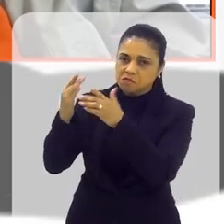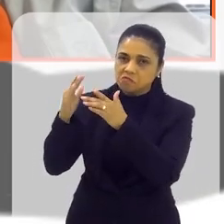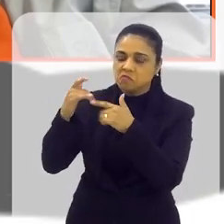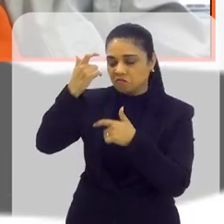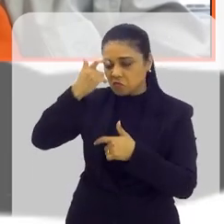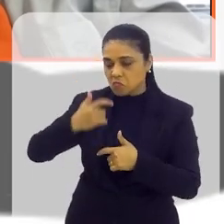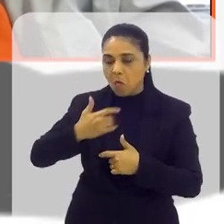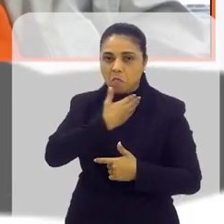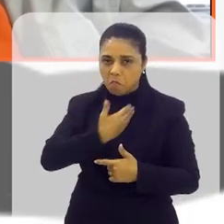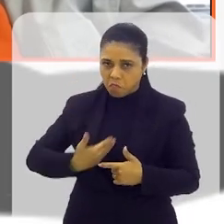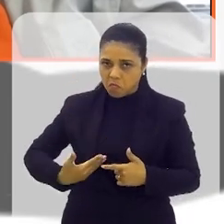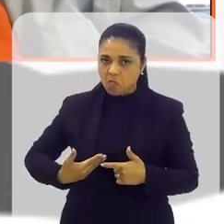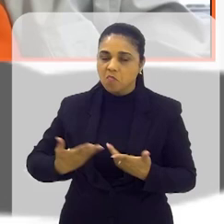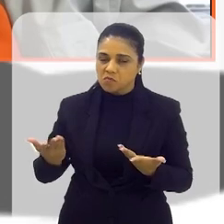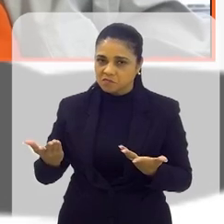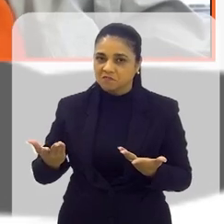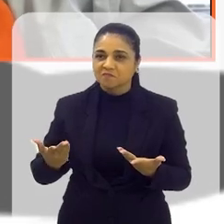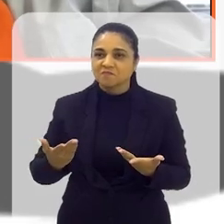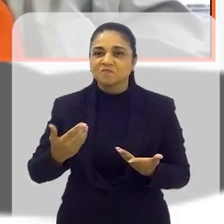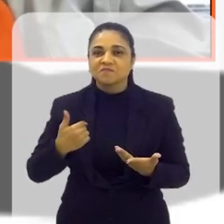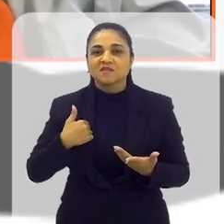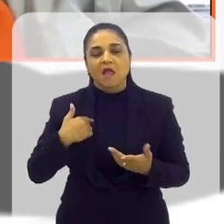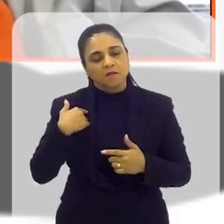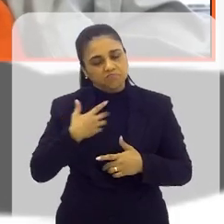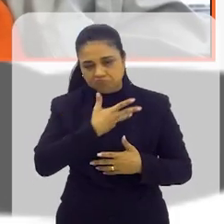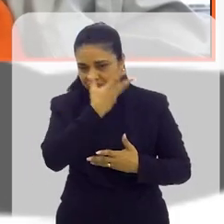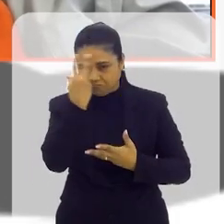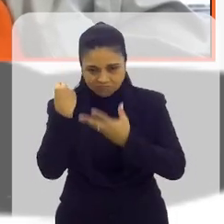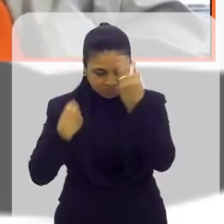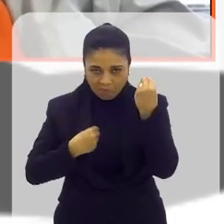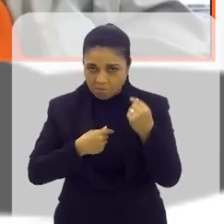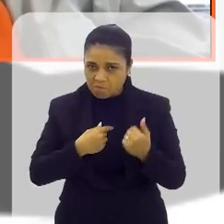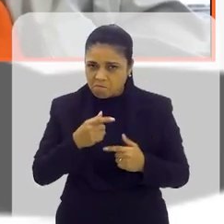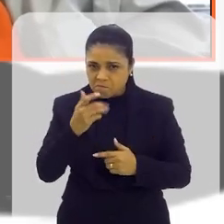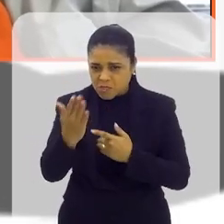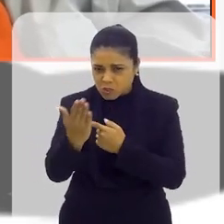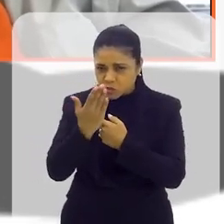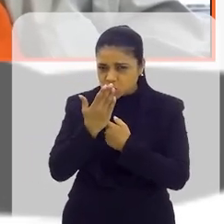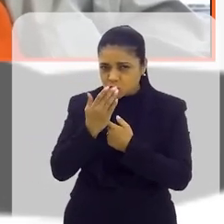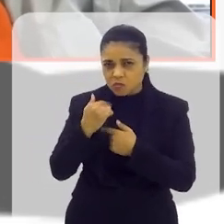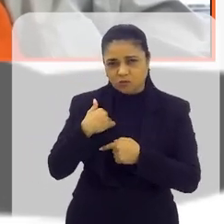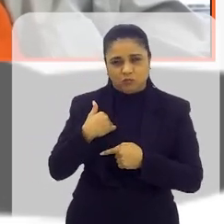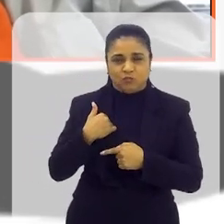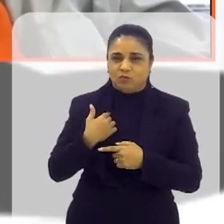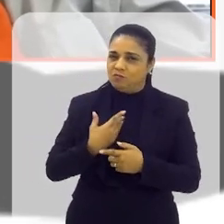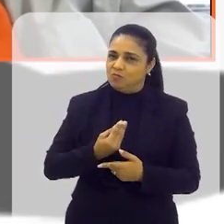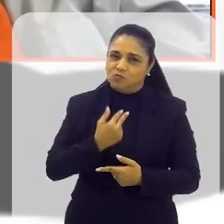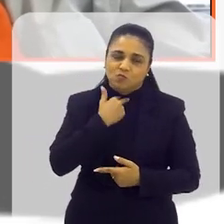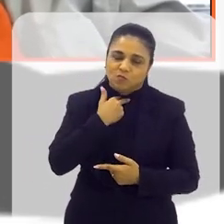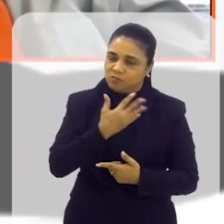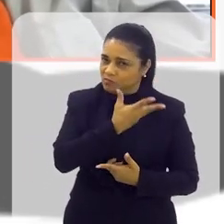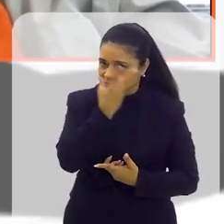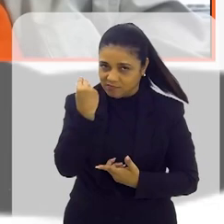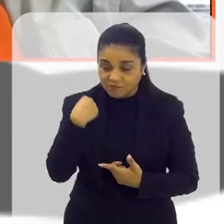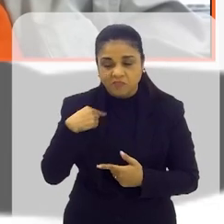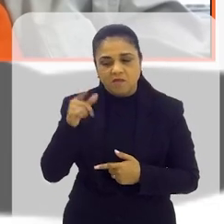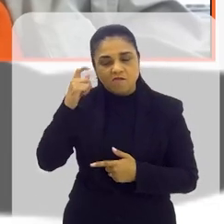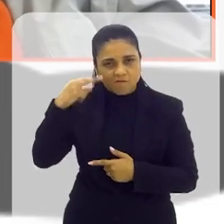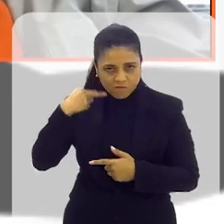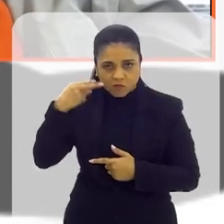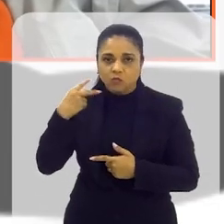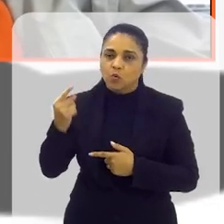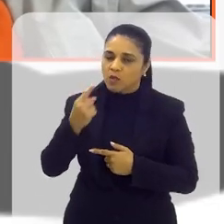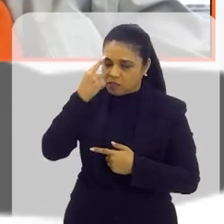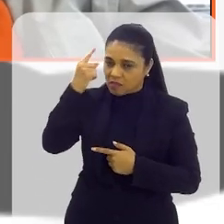parabéns como um homem público, né? Isso é tão raro. É, não podemos esquecer das pessoas que nos ajudam, né? Então, realmente, ele deu essa ideia,